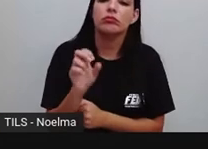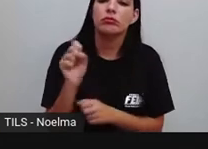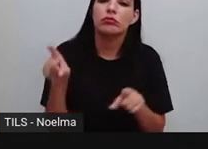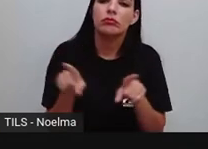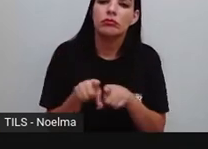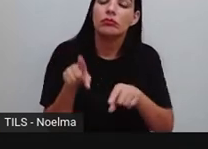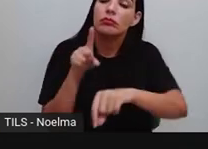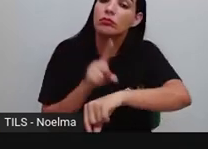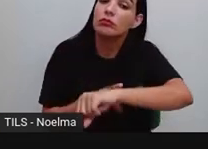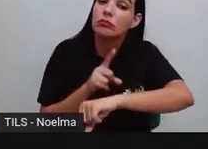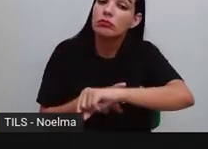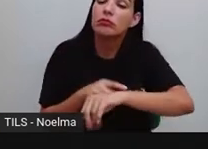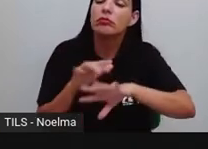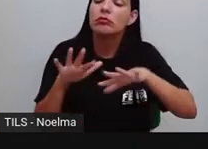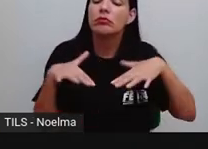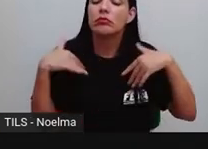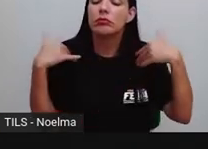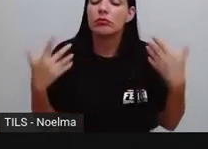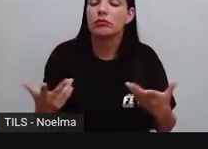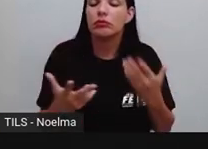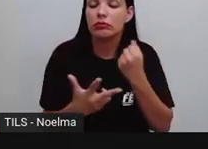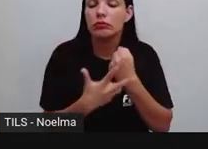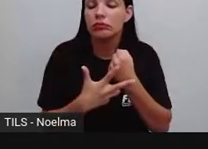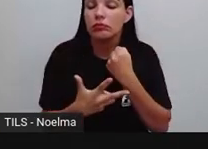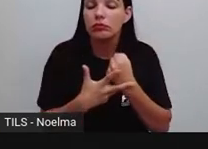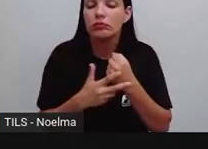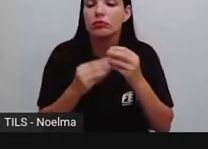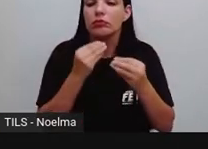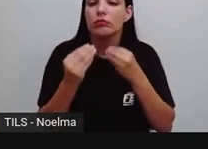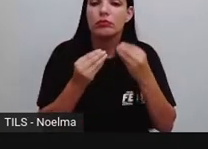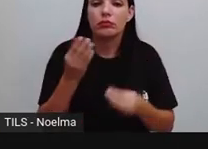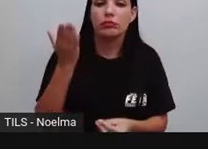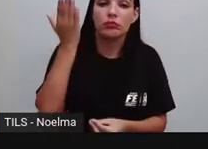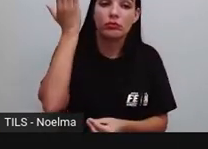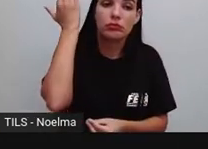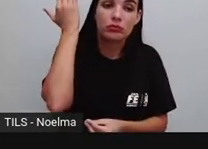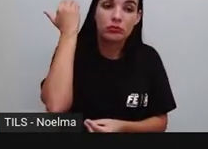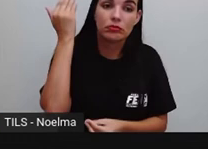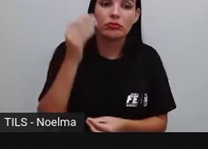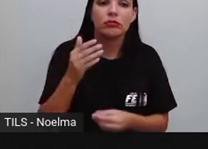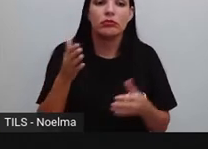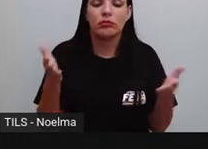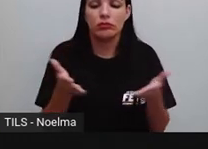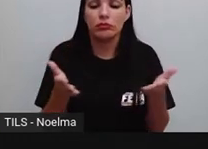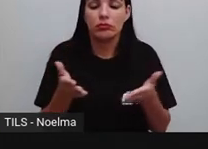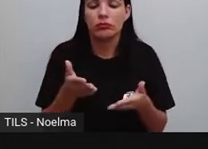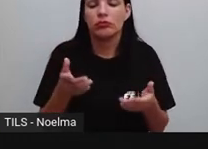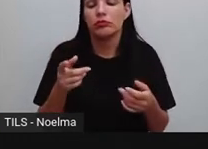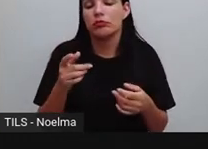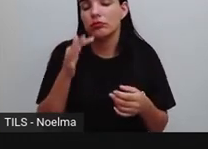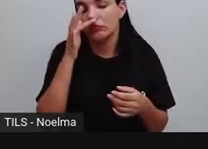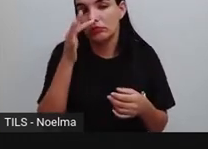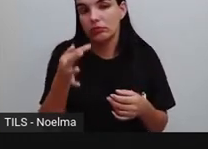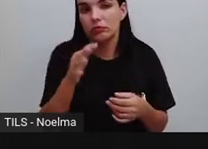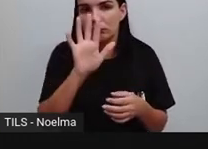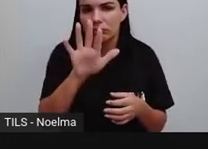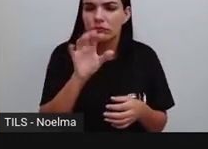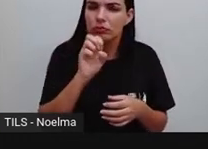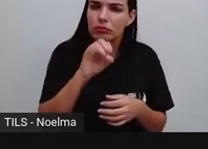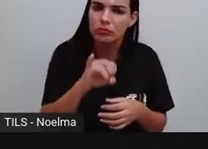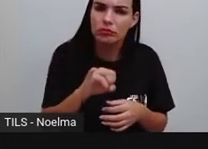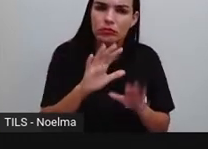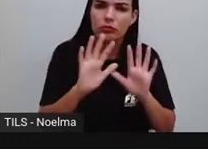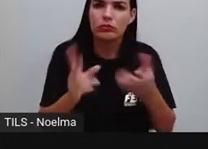também o tempo. Em que tempo está este verbo no texto, certo? Ah, pró, e se o verbo estiver no infinitivo, eu